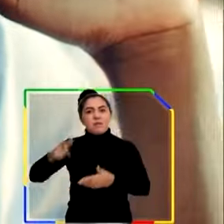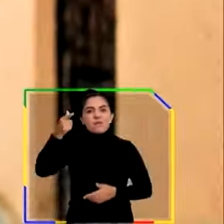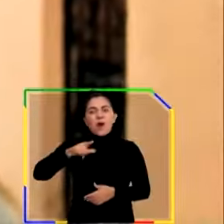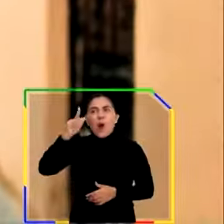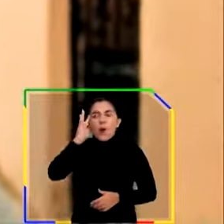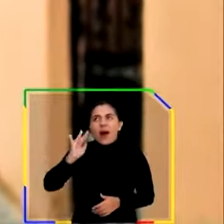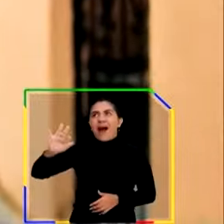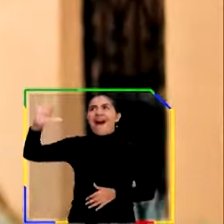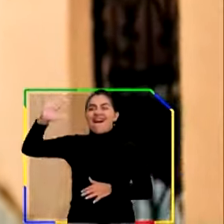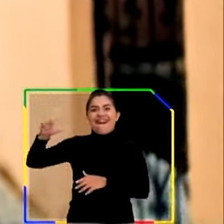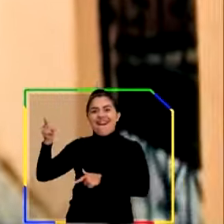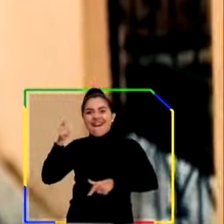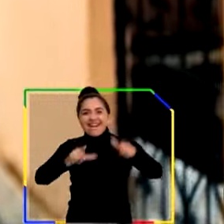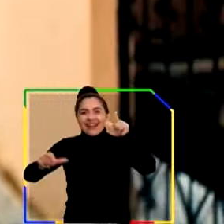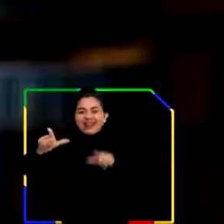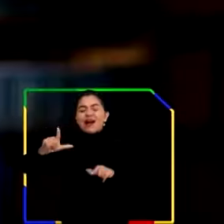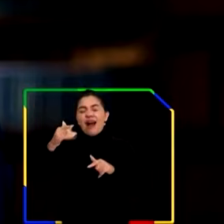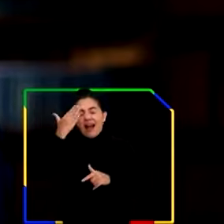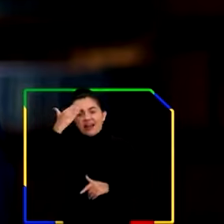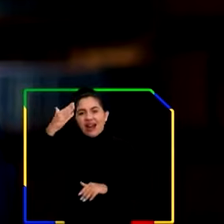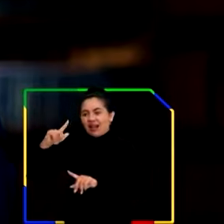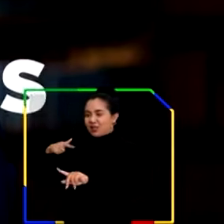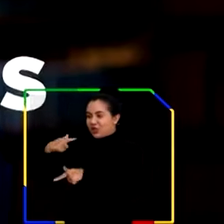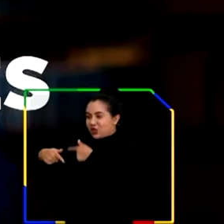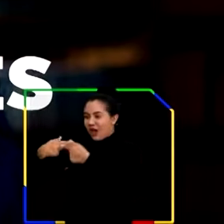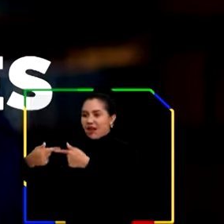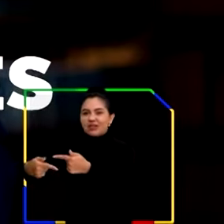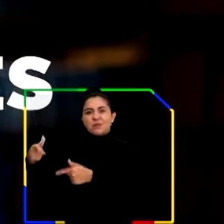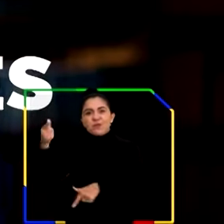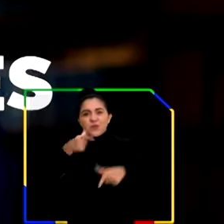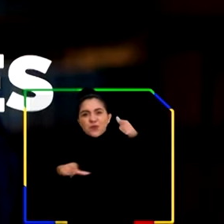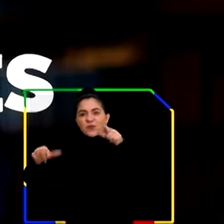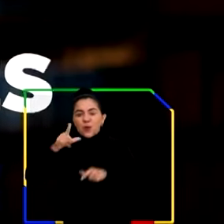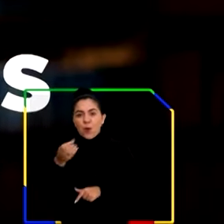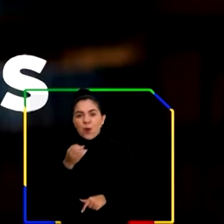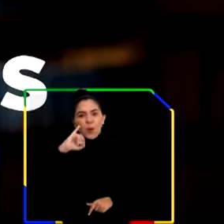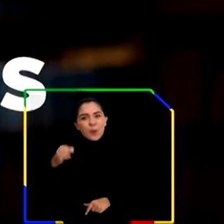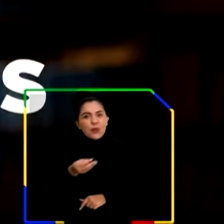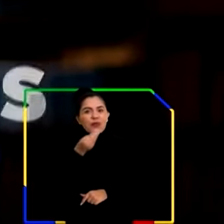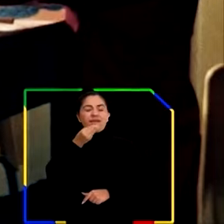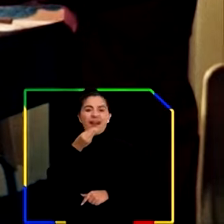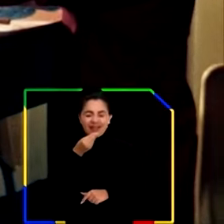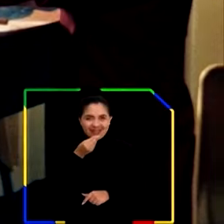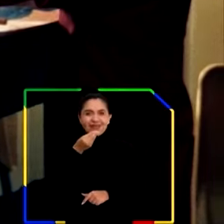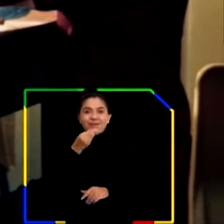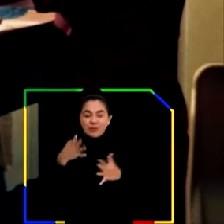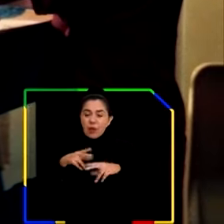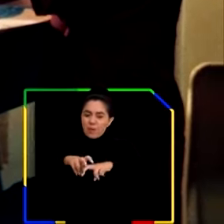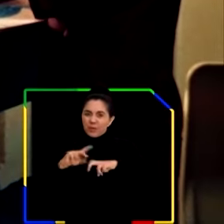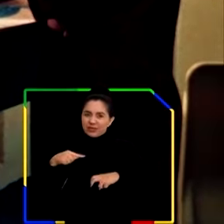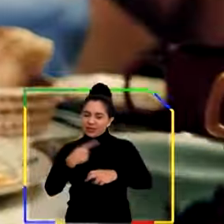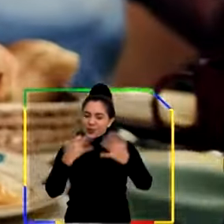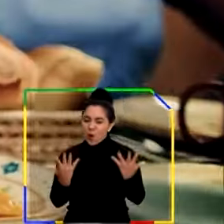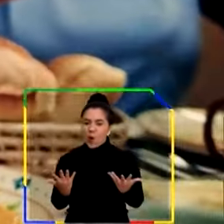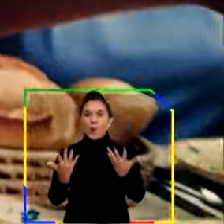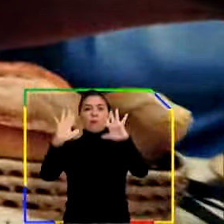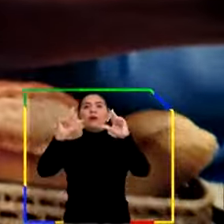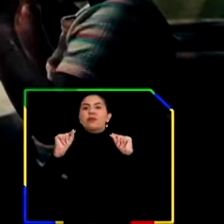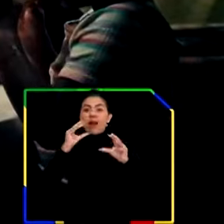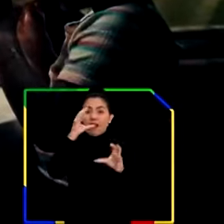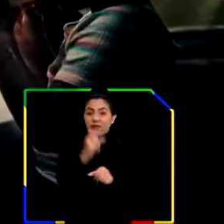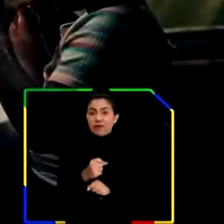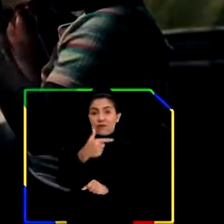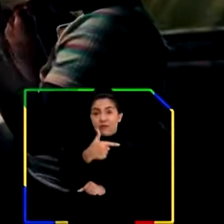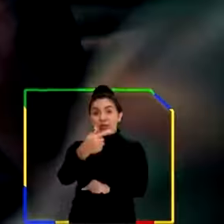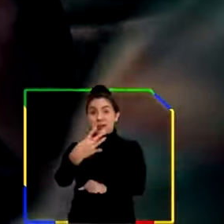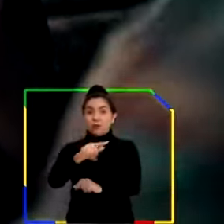capacidade de sonhar da nossa juventude, graças à geração de oportunidades para todos e todas. Por isso, comemoramos a